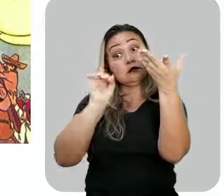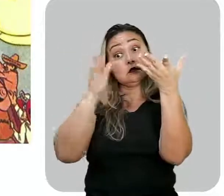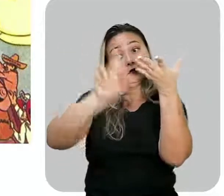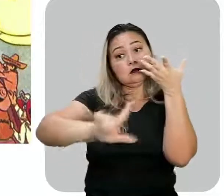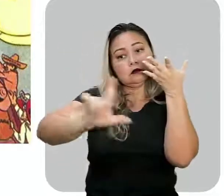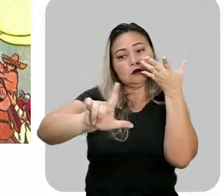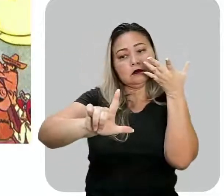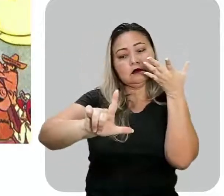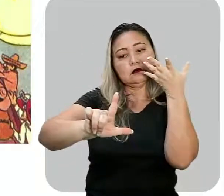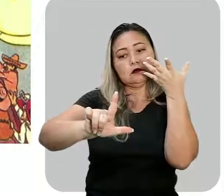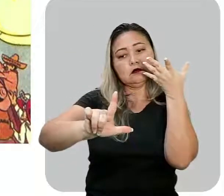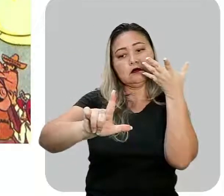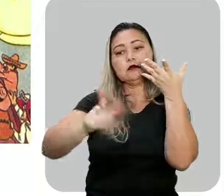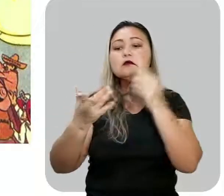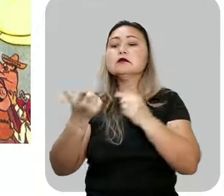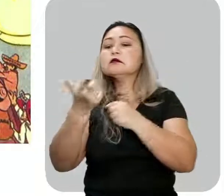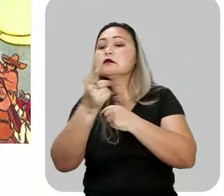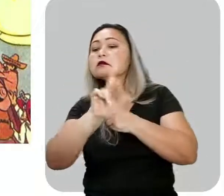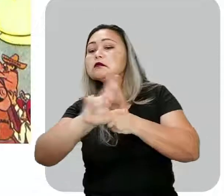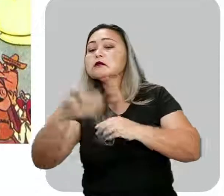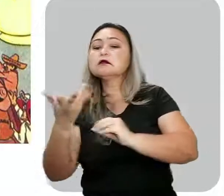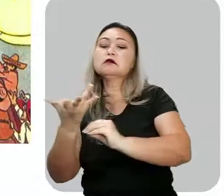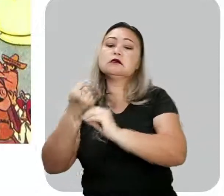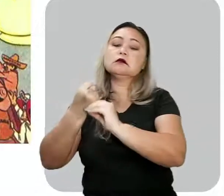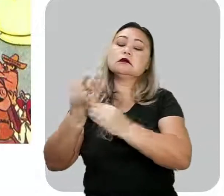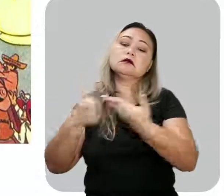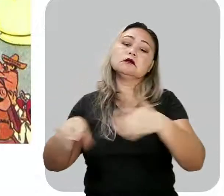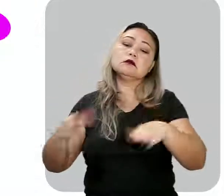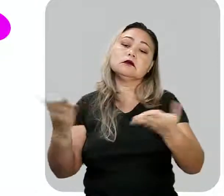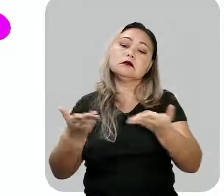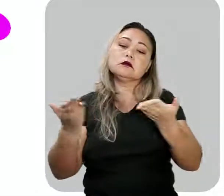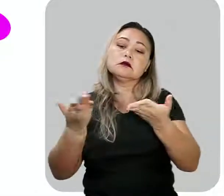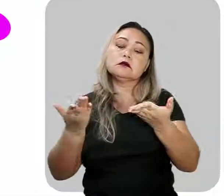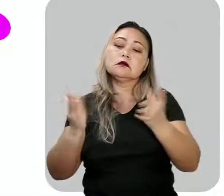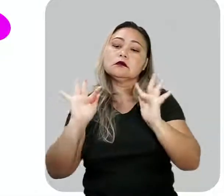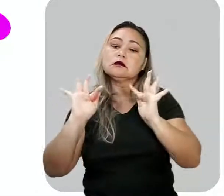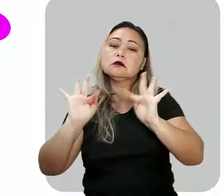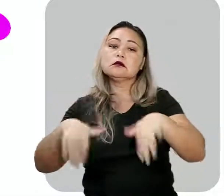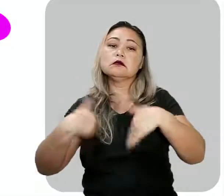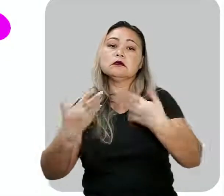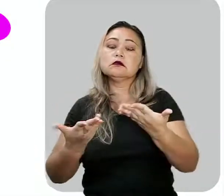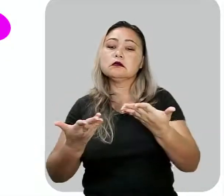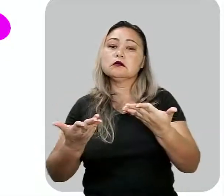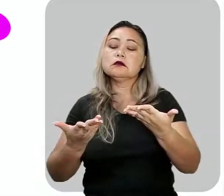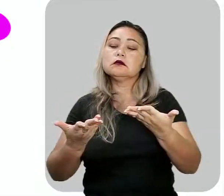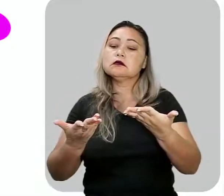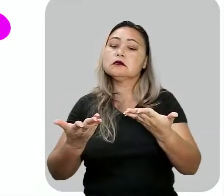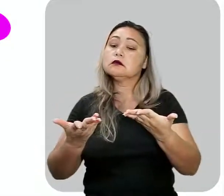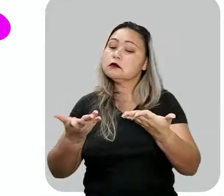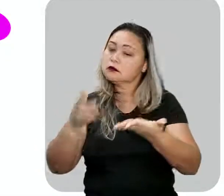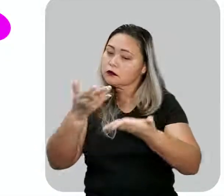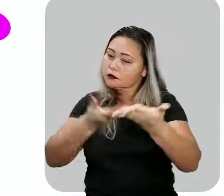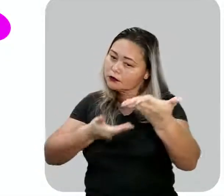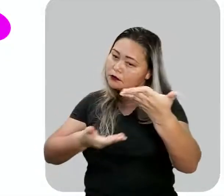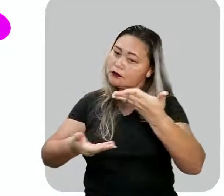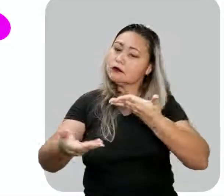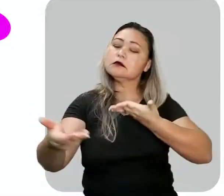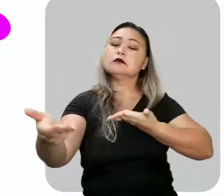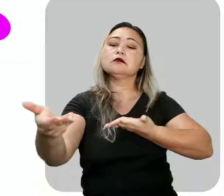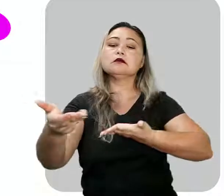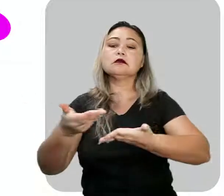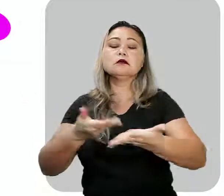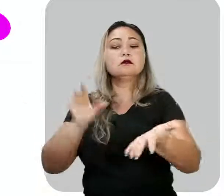literatura, em diferentes artes, ok? E agora nós vamos para o nosso momento que é uma interatividade,